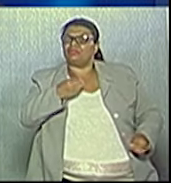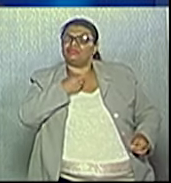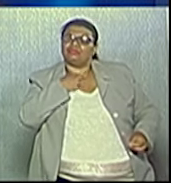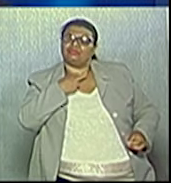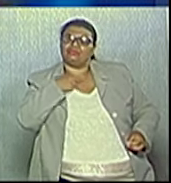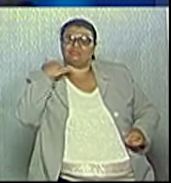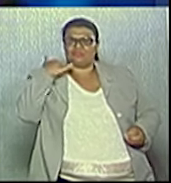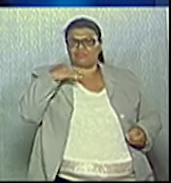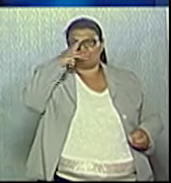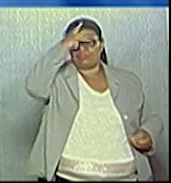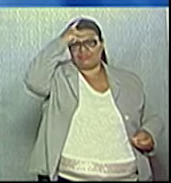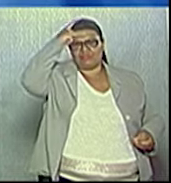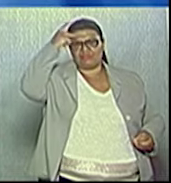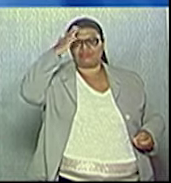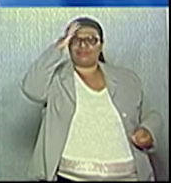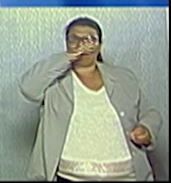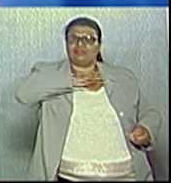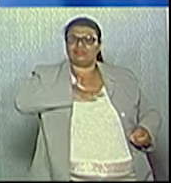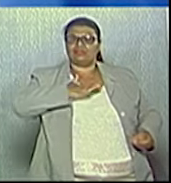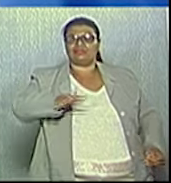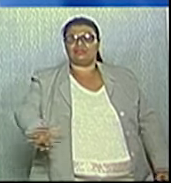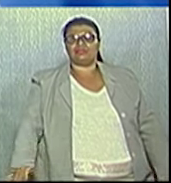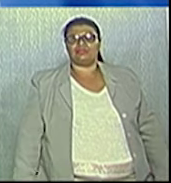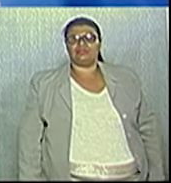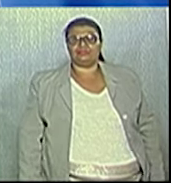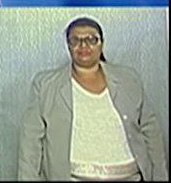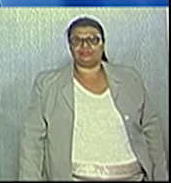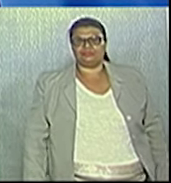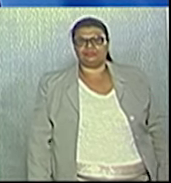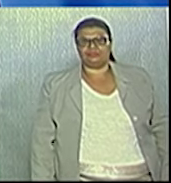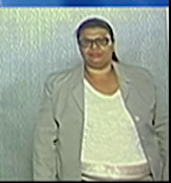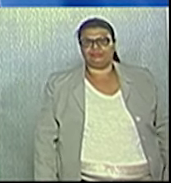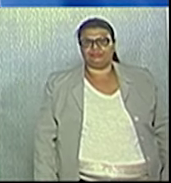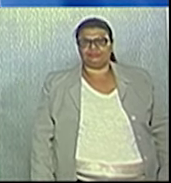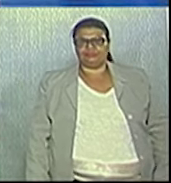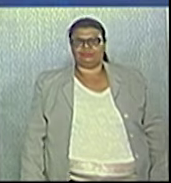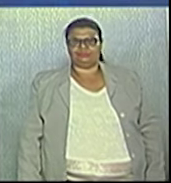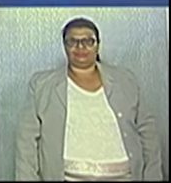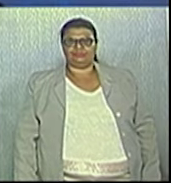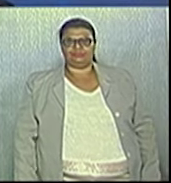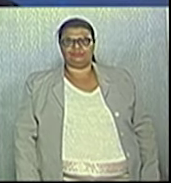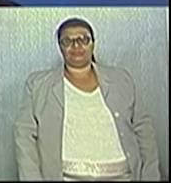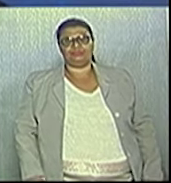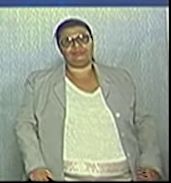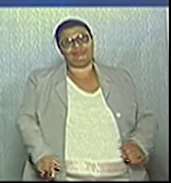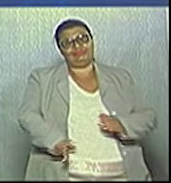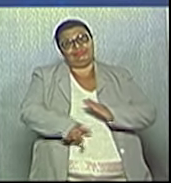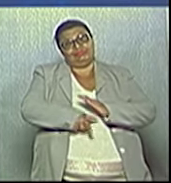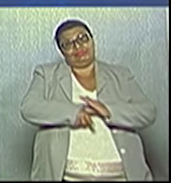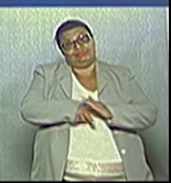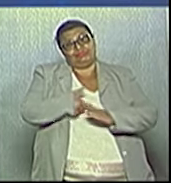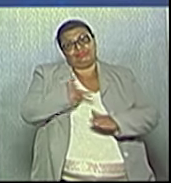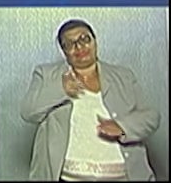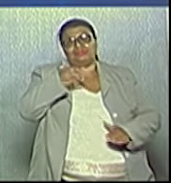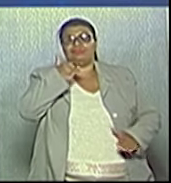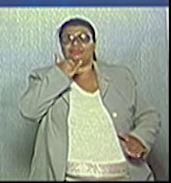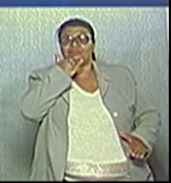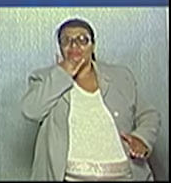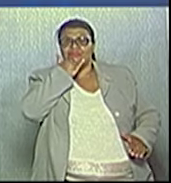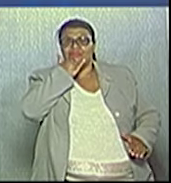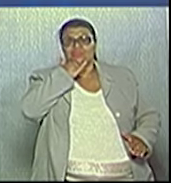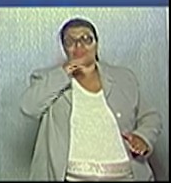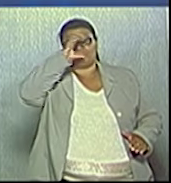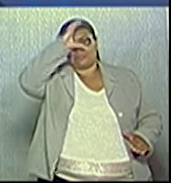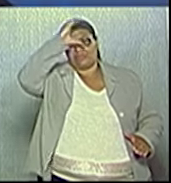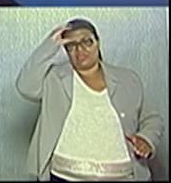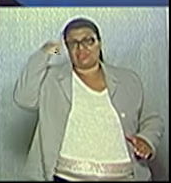se come. Um minuto para a réplica do candidato Edinho Guedes. Primeiramente, lamento o destempero emocional aqui do candidato, envolver